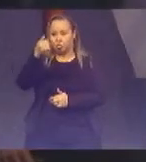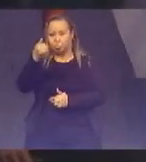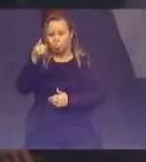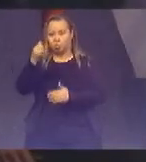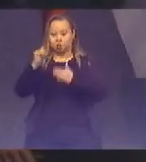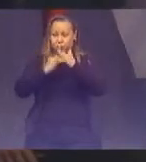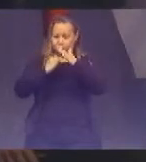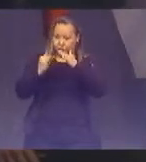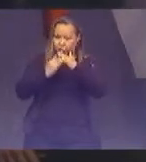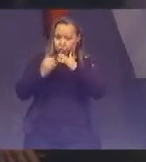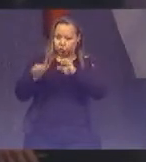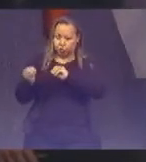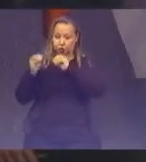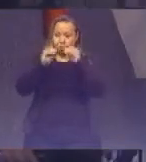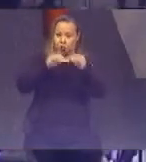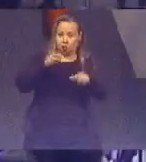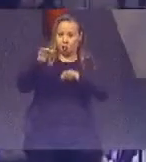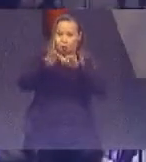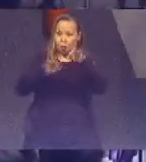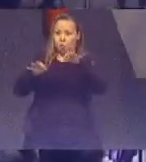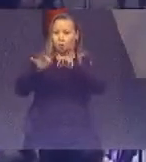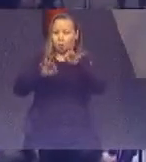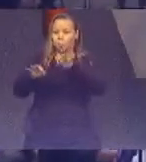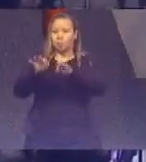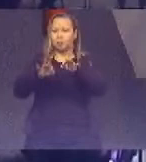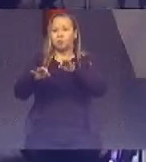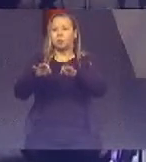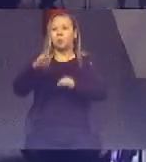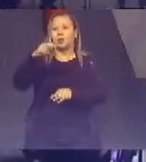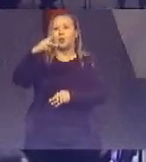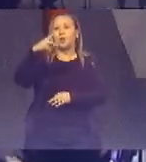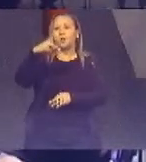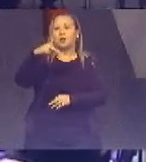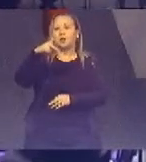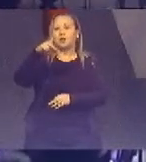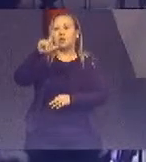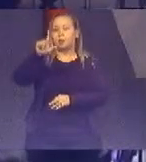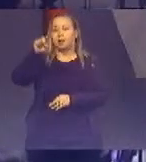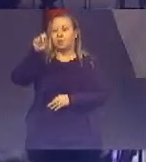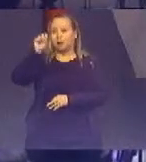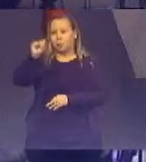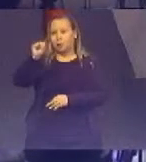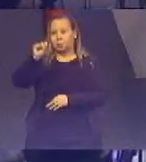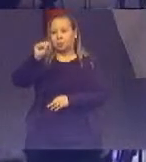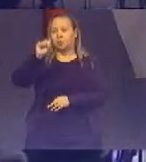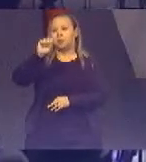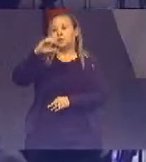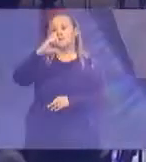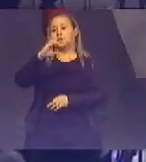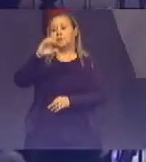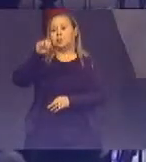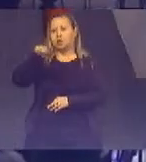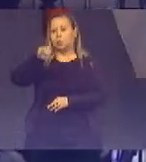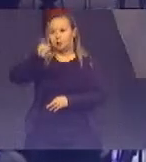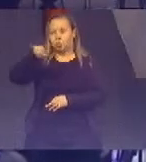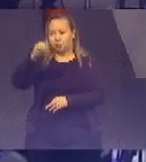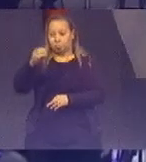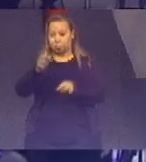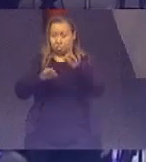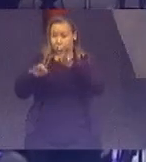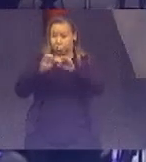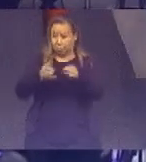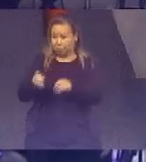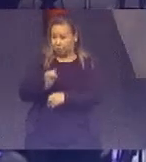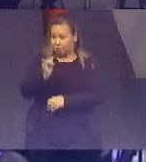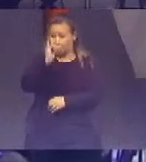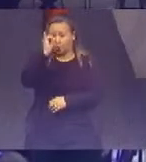logística sustentável PLS-CNJ por meio da portaria 32-2017. Esse plano constitui importante